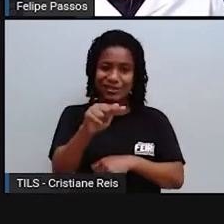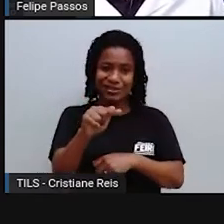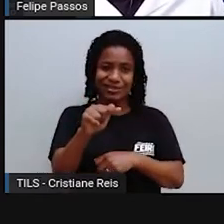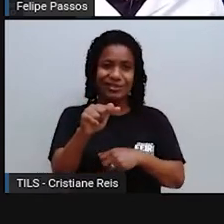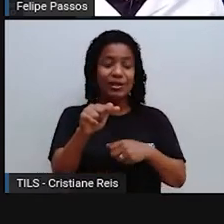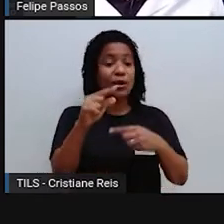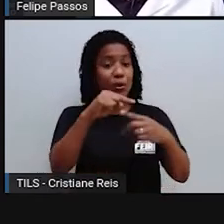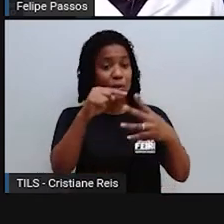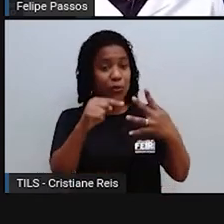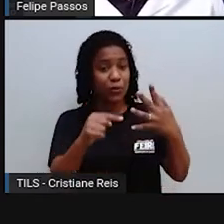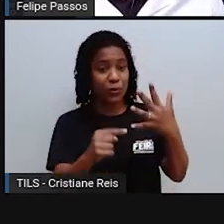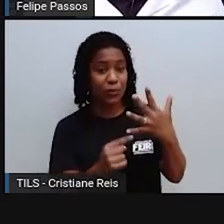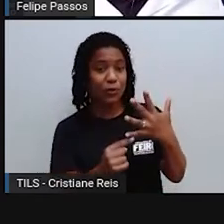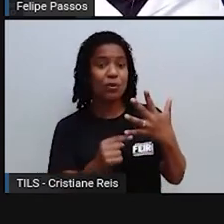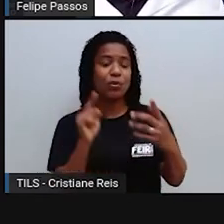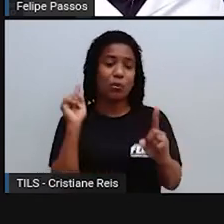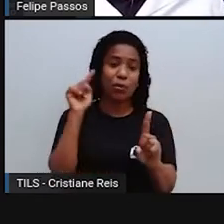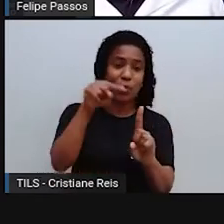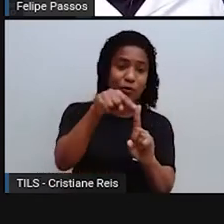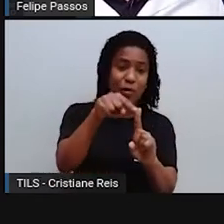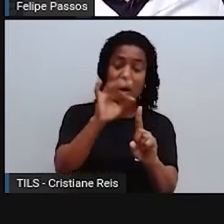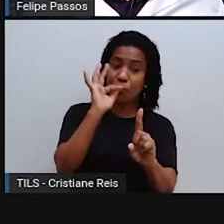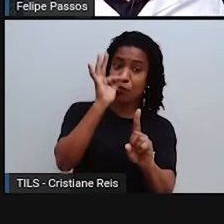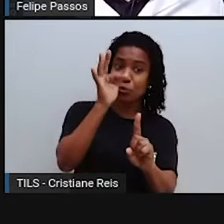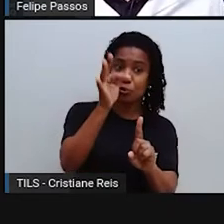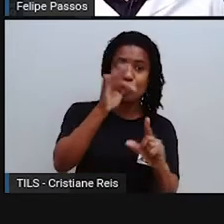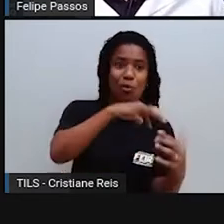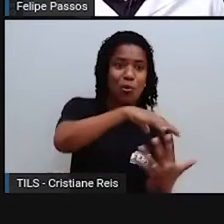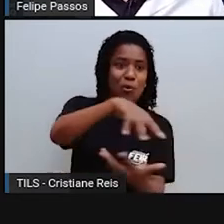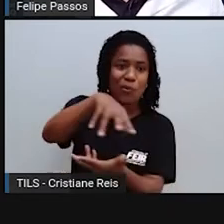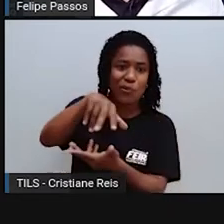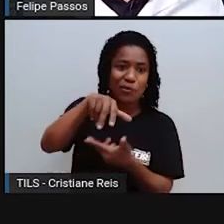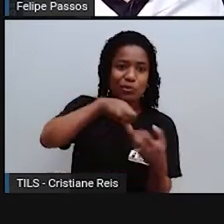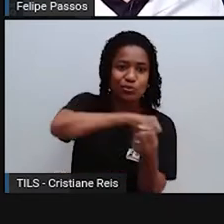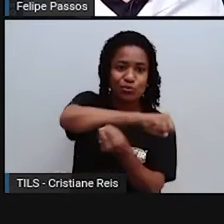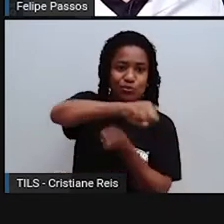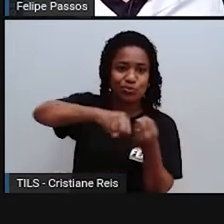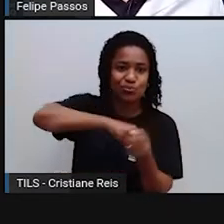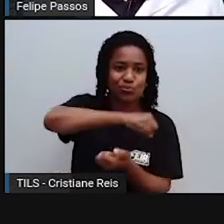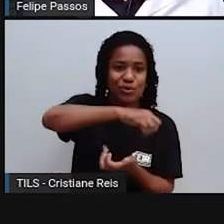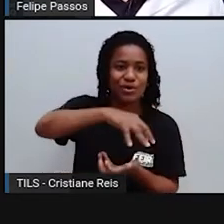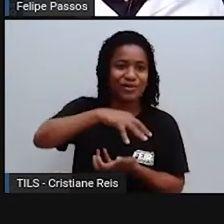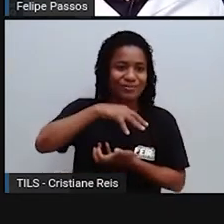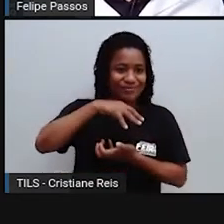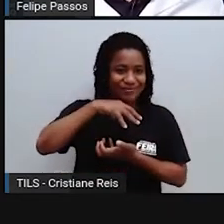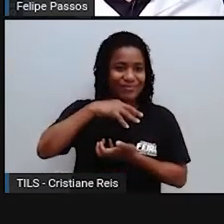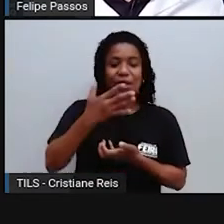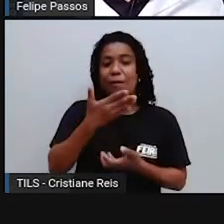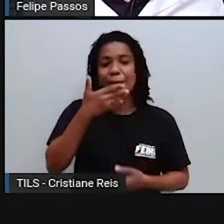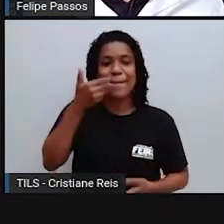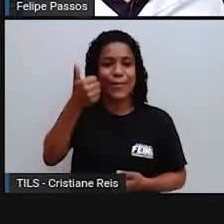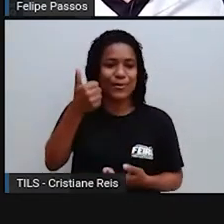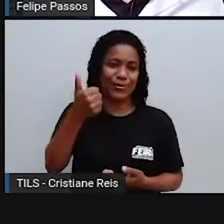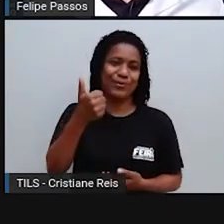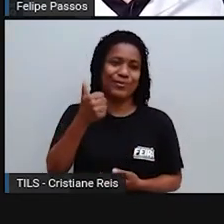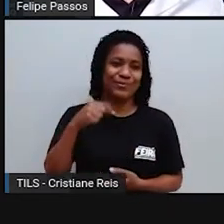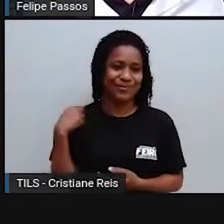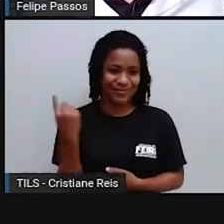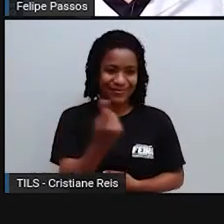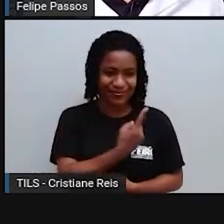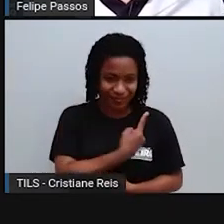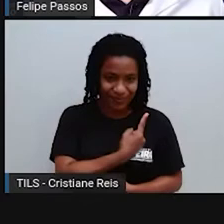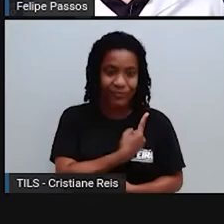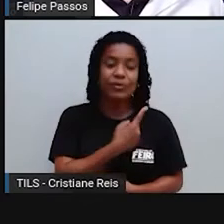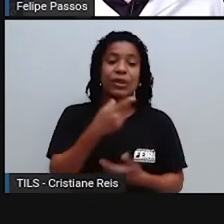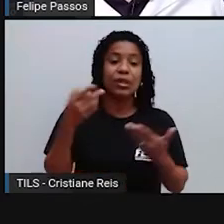consiga no futuro ter um mundo melhor para viver, um mundo com maior qualidade de vida para todos os seres humanos, certo?